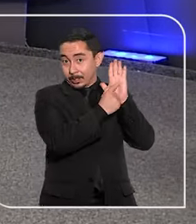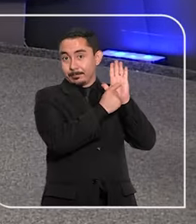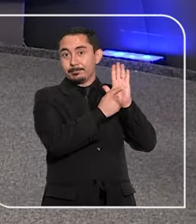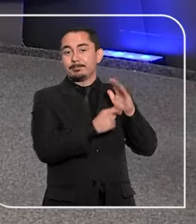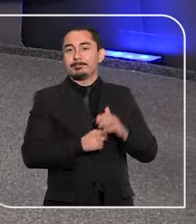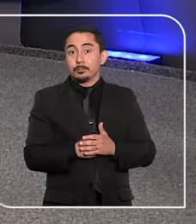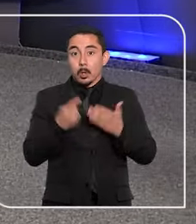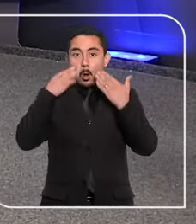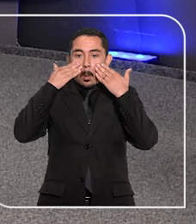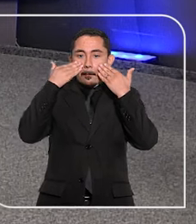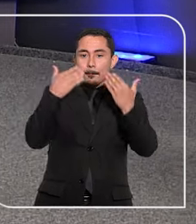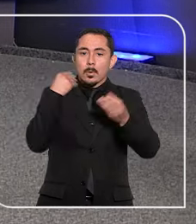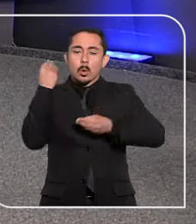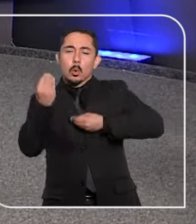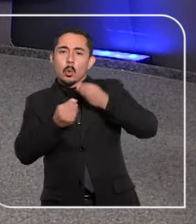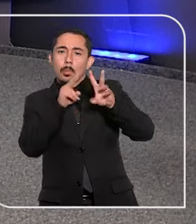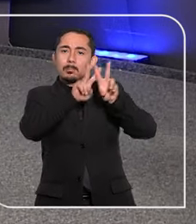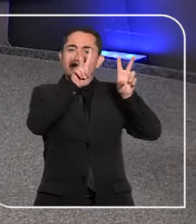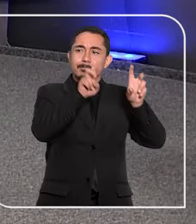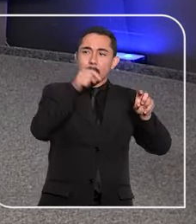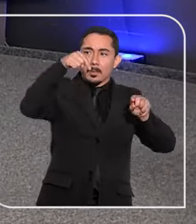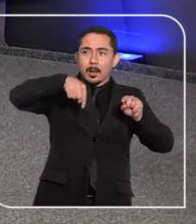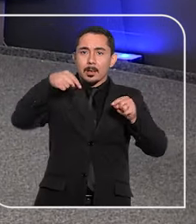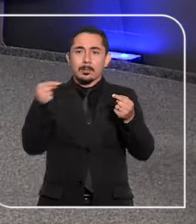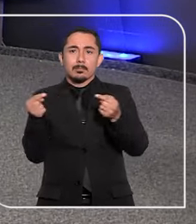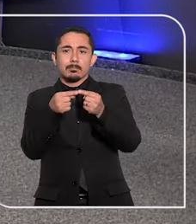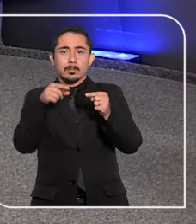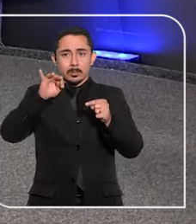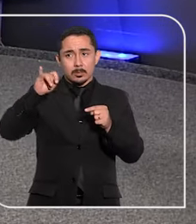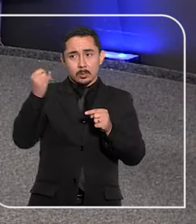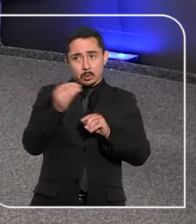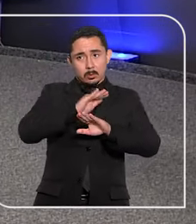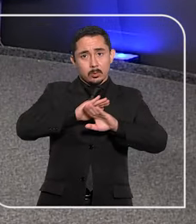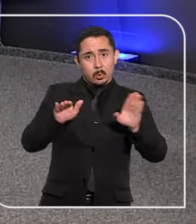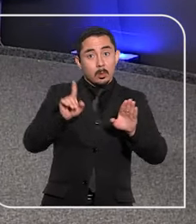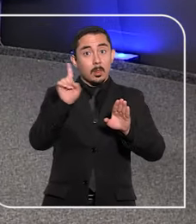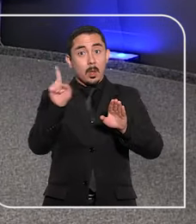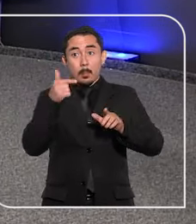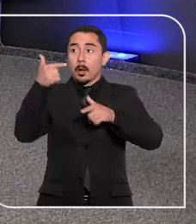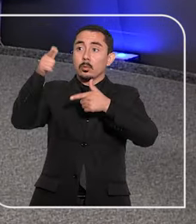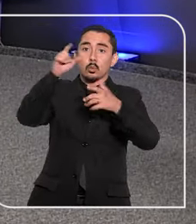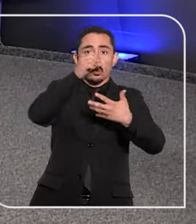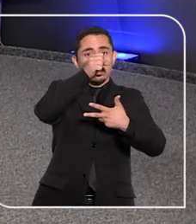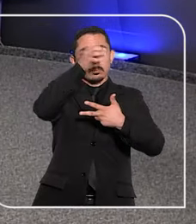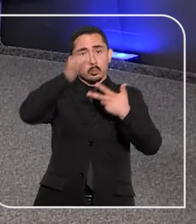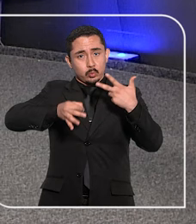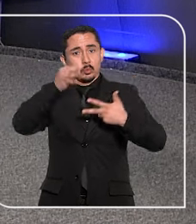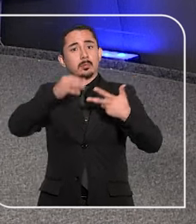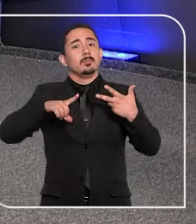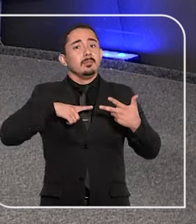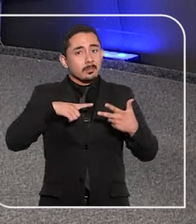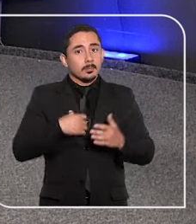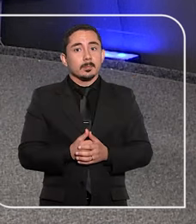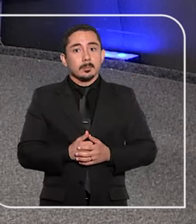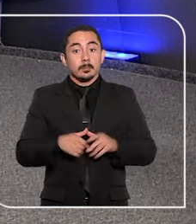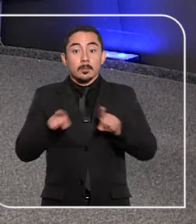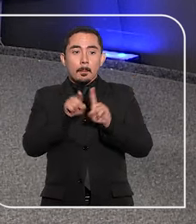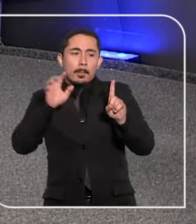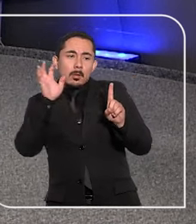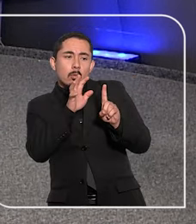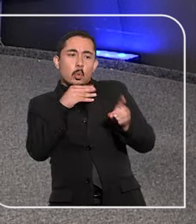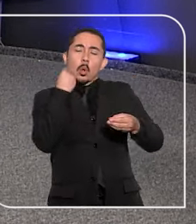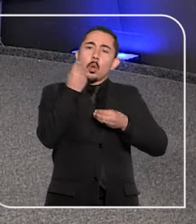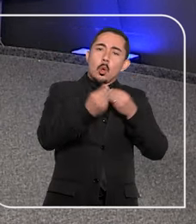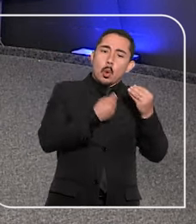Eu vou te mostrar como esse tema tem sido tratado, não só no STJ, mas em todo o poder judiciário. E também qual o